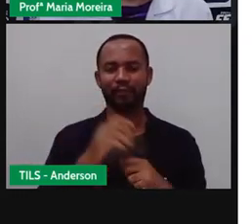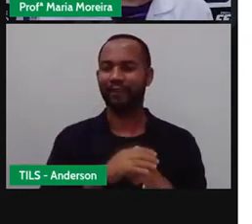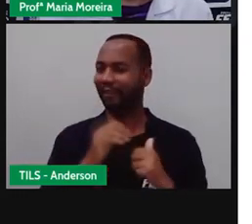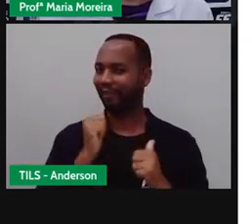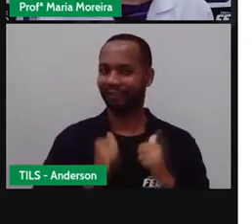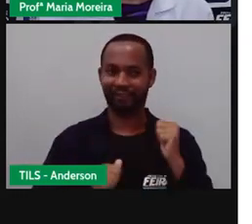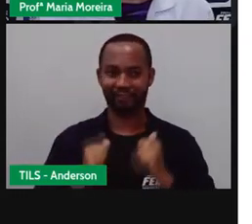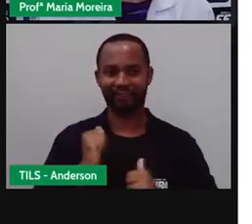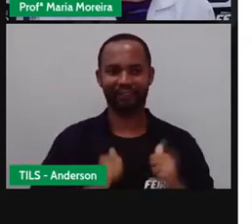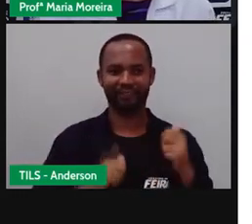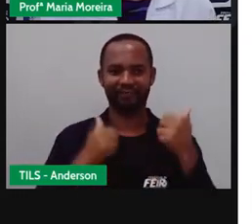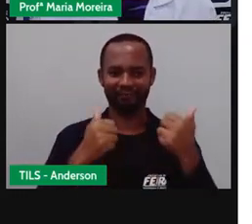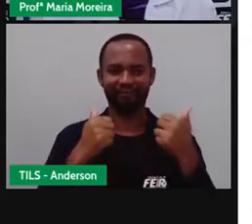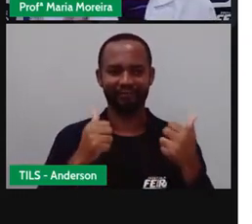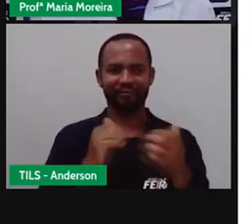Anderson?